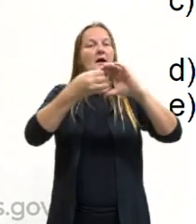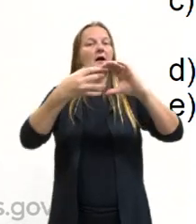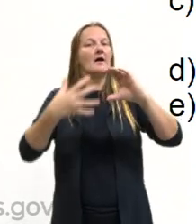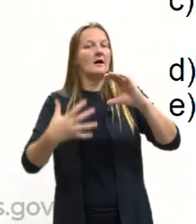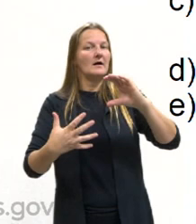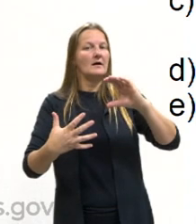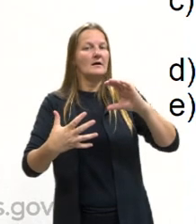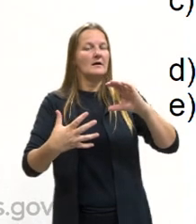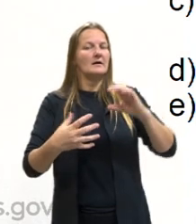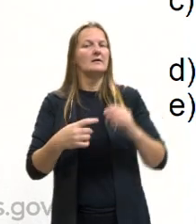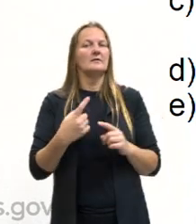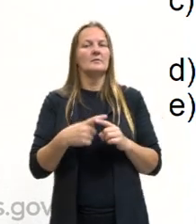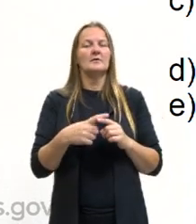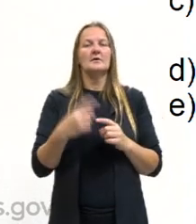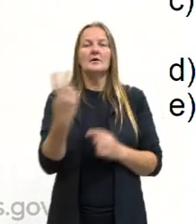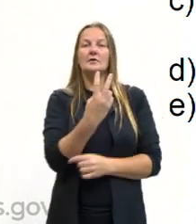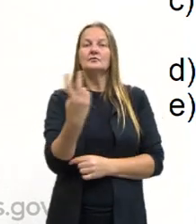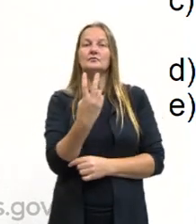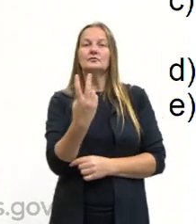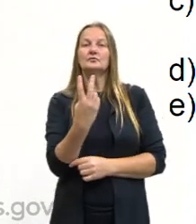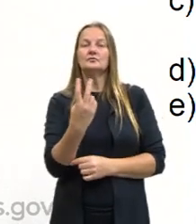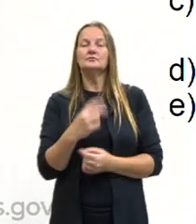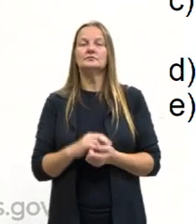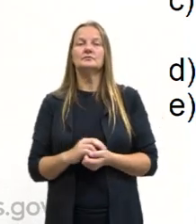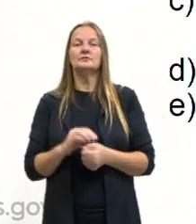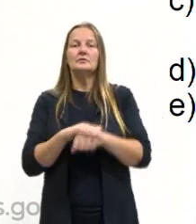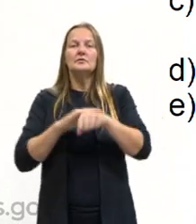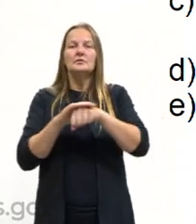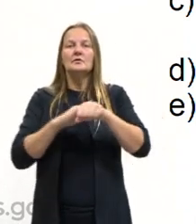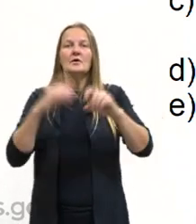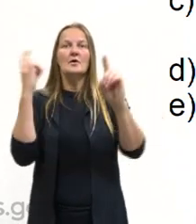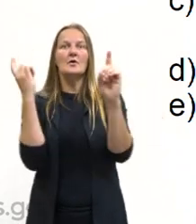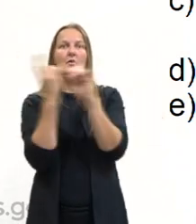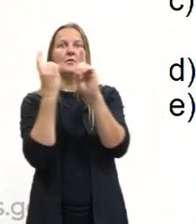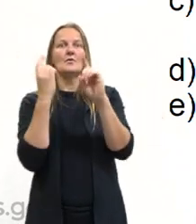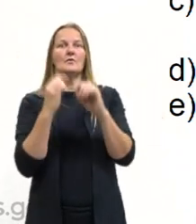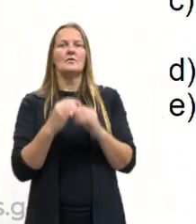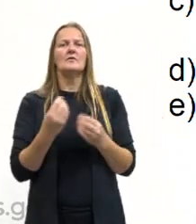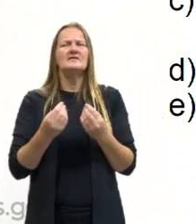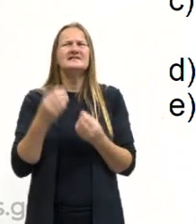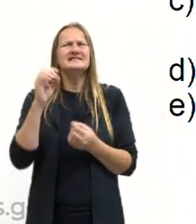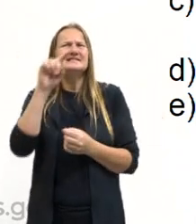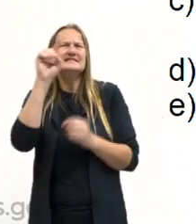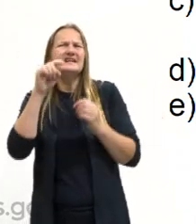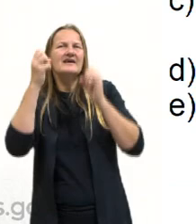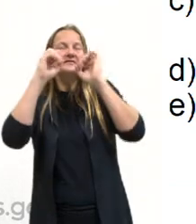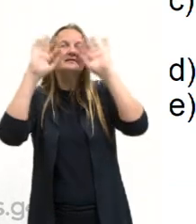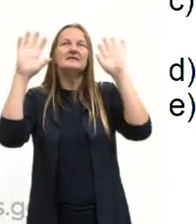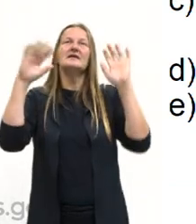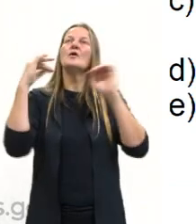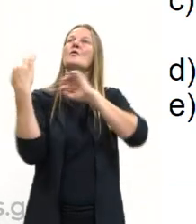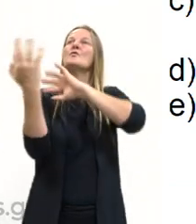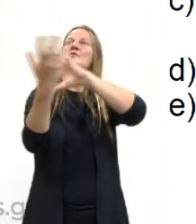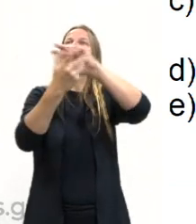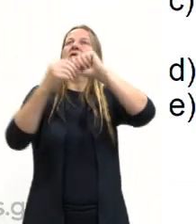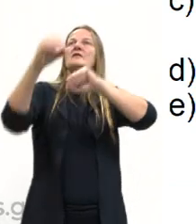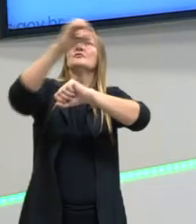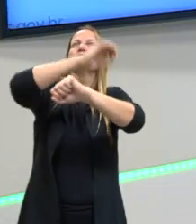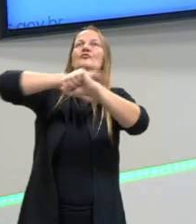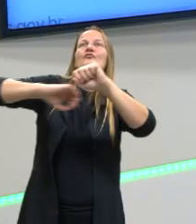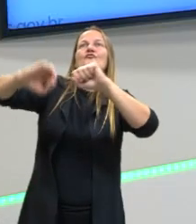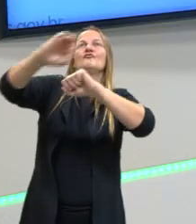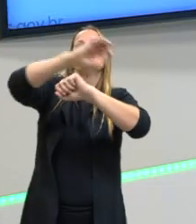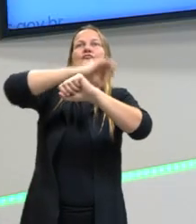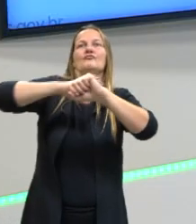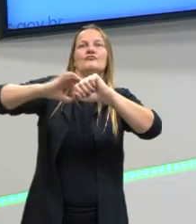ali quando elas estão falando sobre a descoberta sobre se a gente vai entender o universo elas dizem